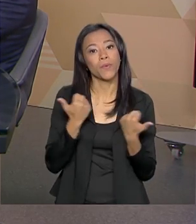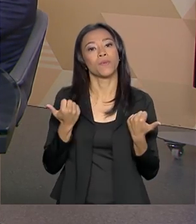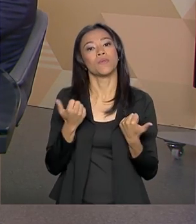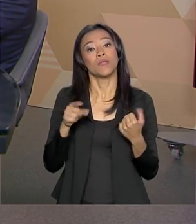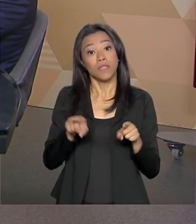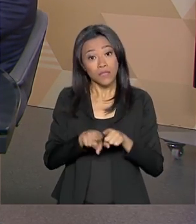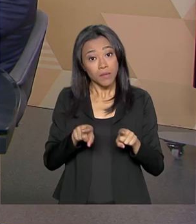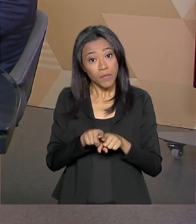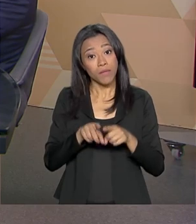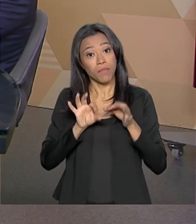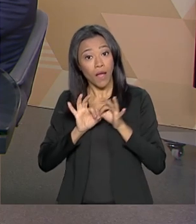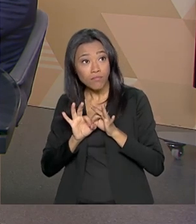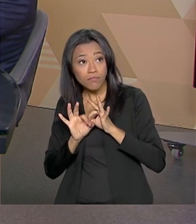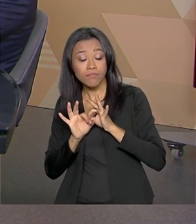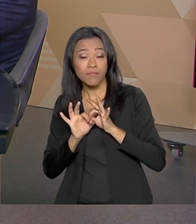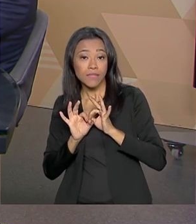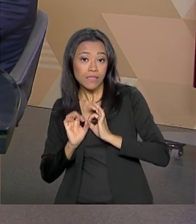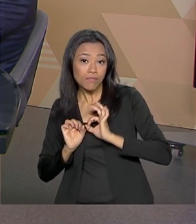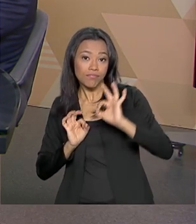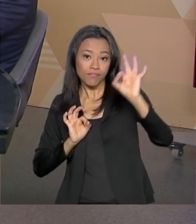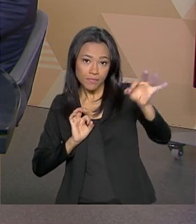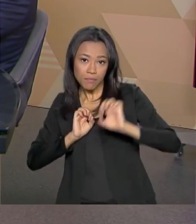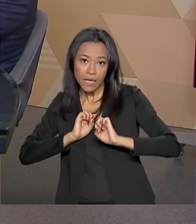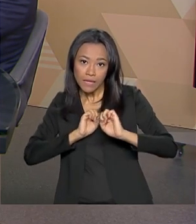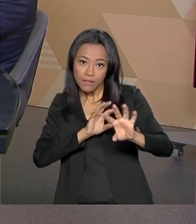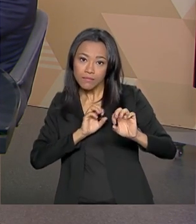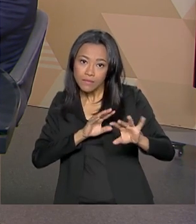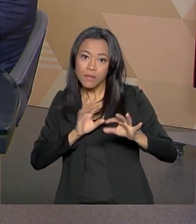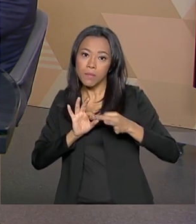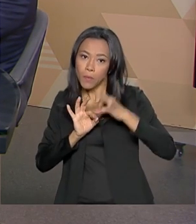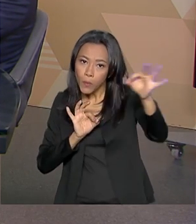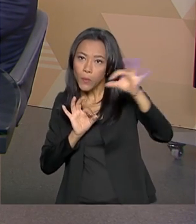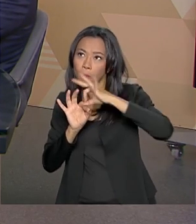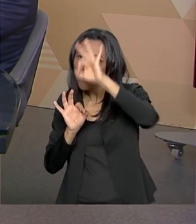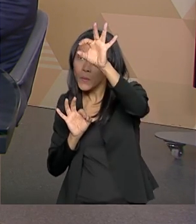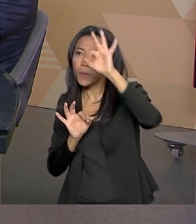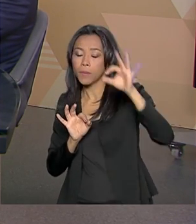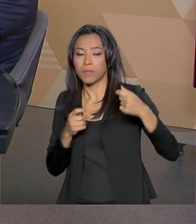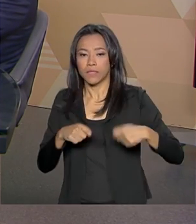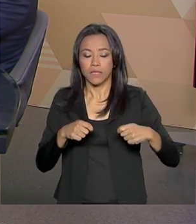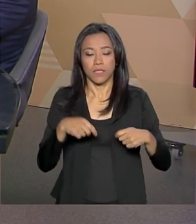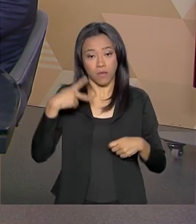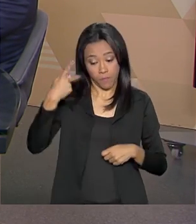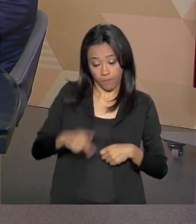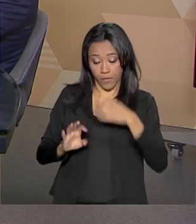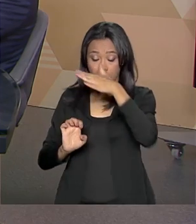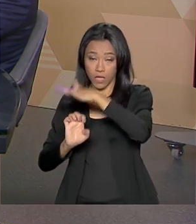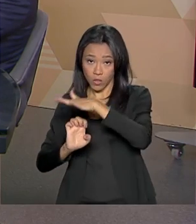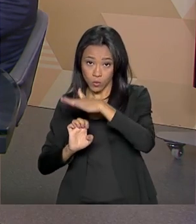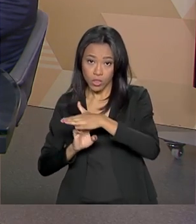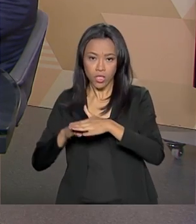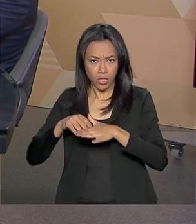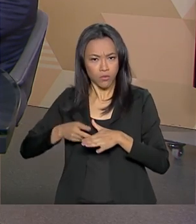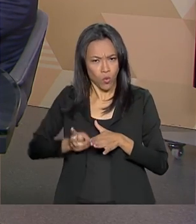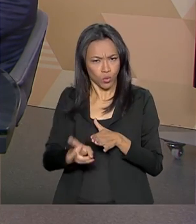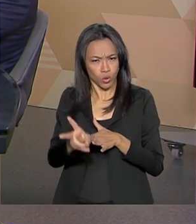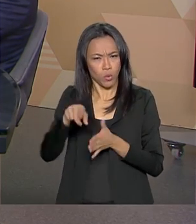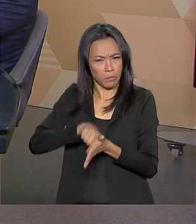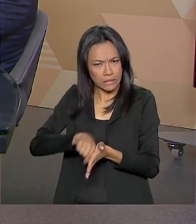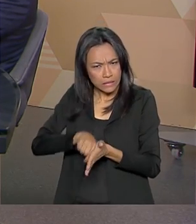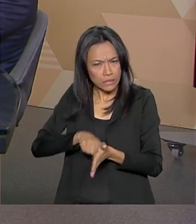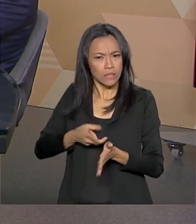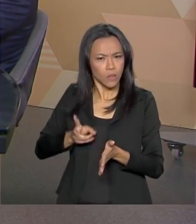extensão agropecuária. Então, para que a tecnologia que a Embrapa produziu e continua produzindo,